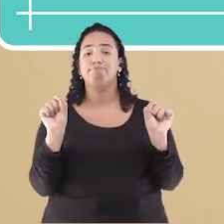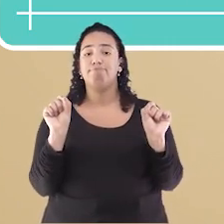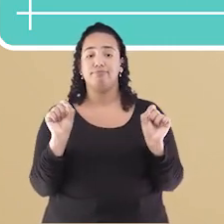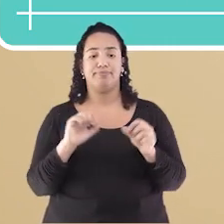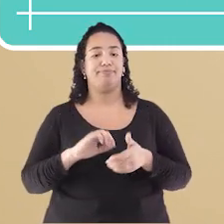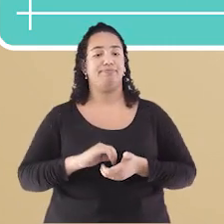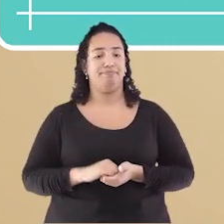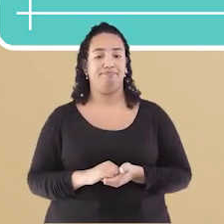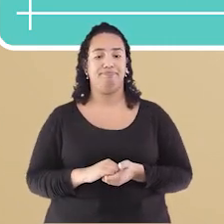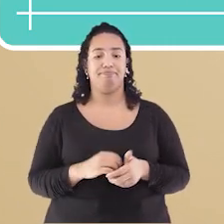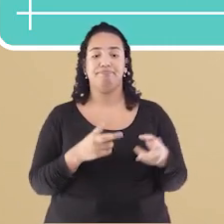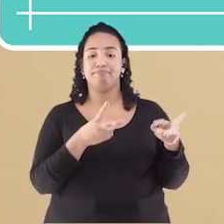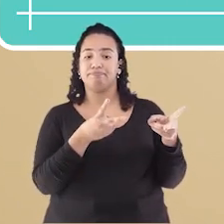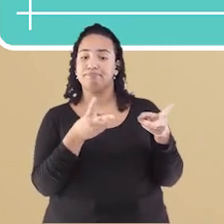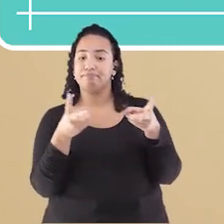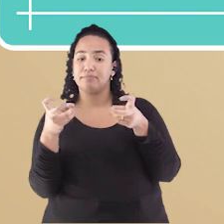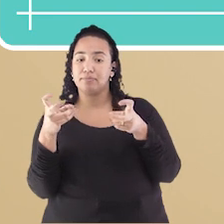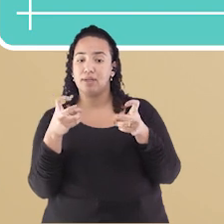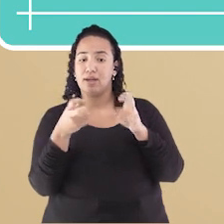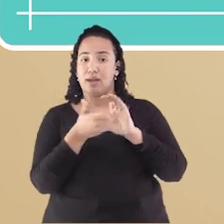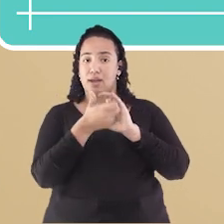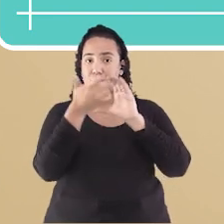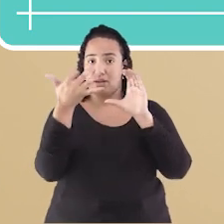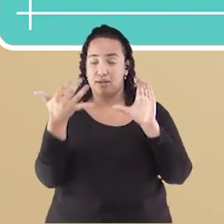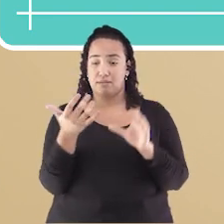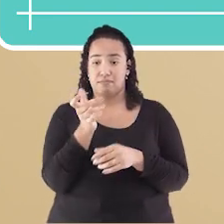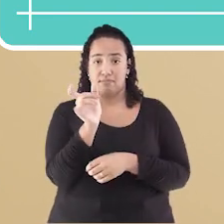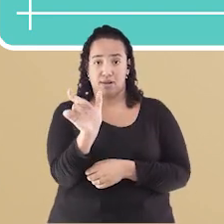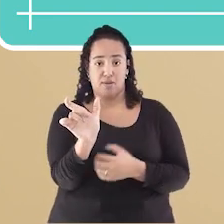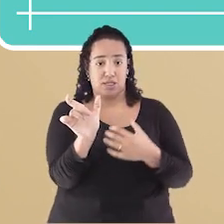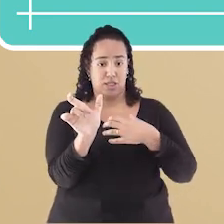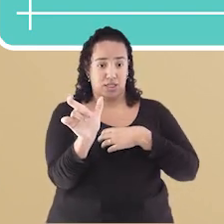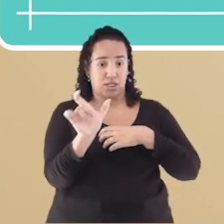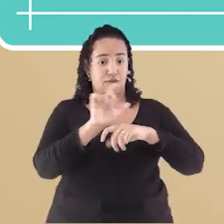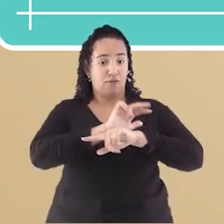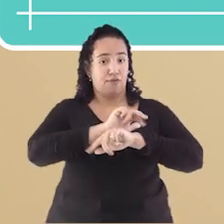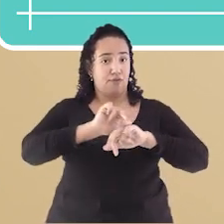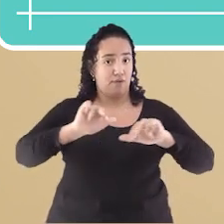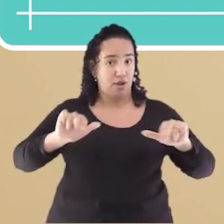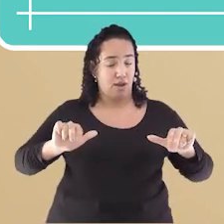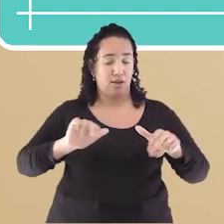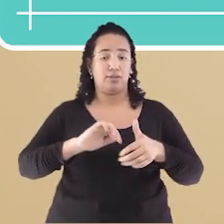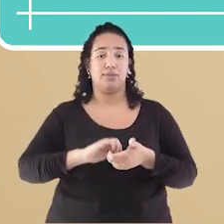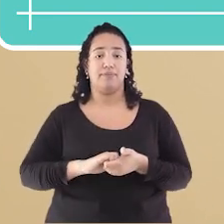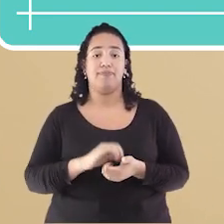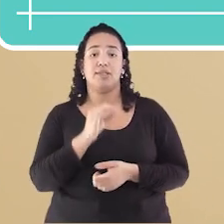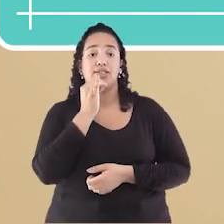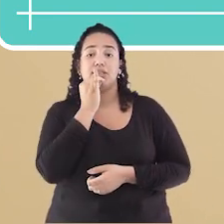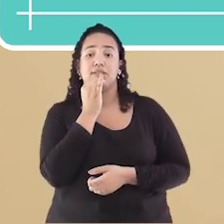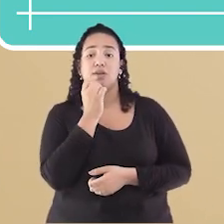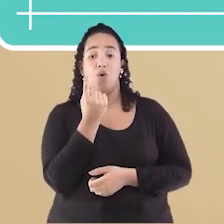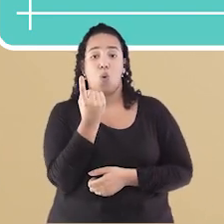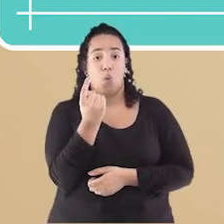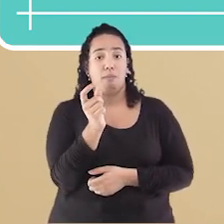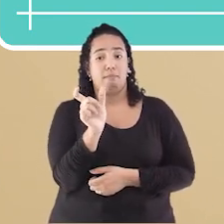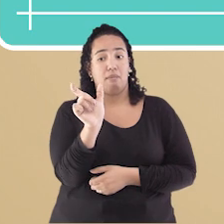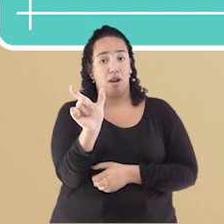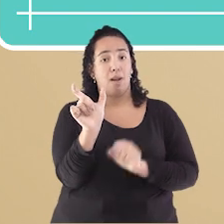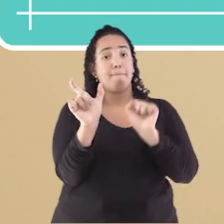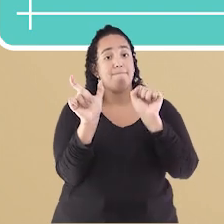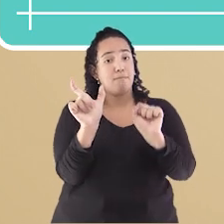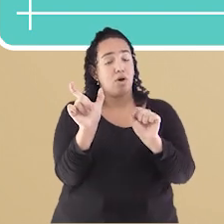Identificar o caráter polissêmico das palavras. Uma mesma palavra tem